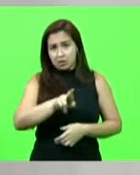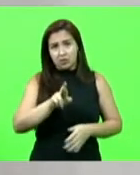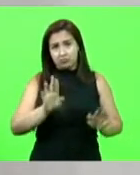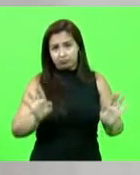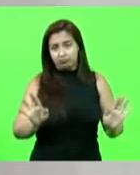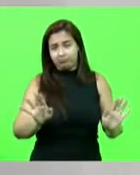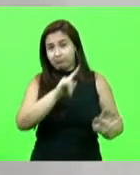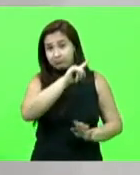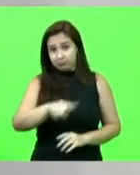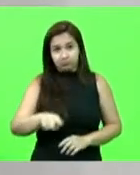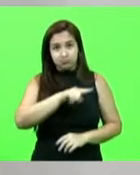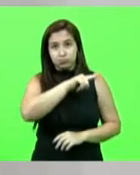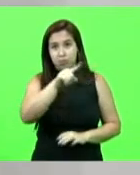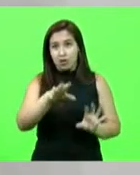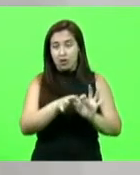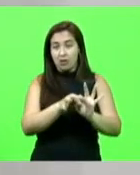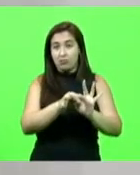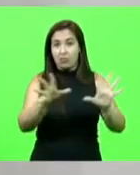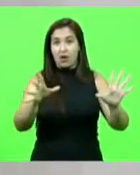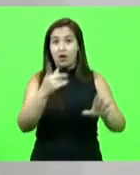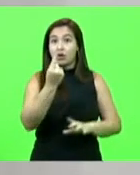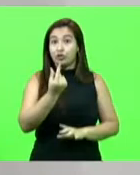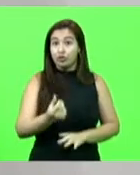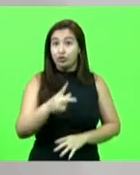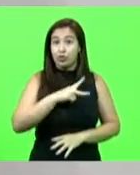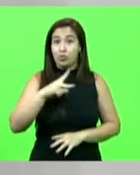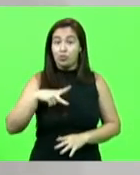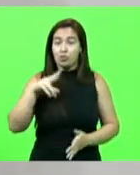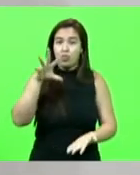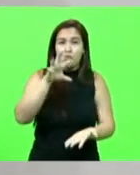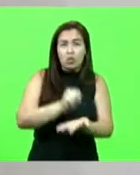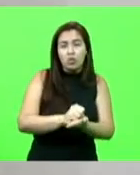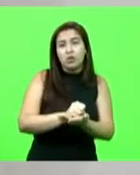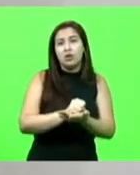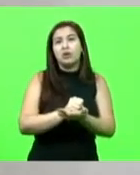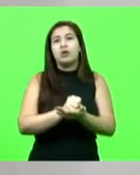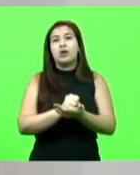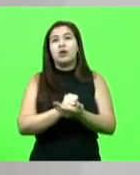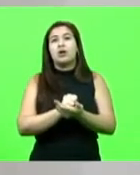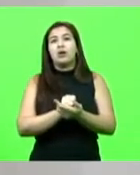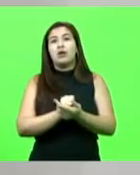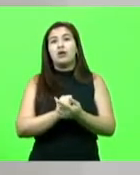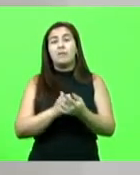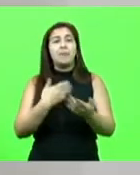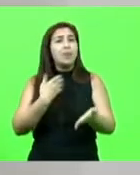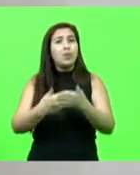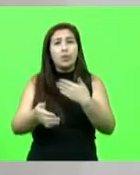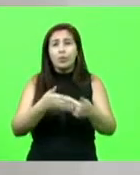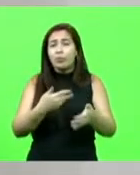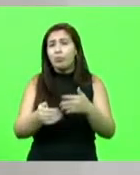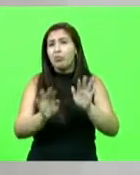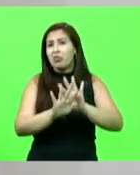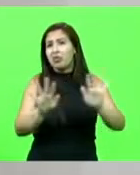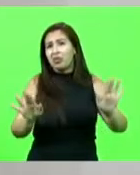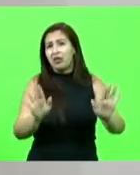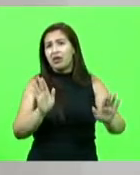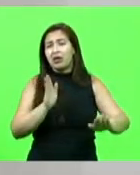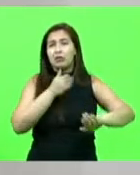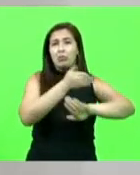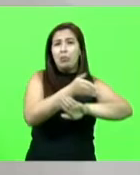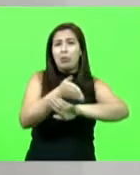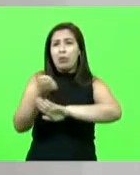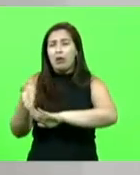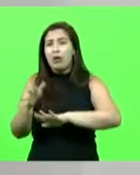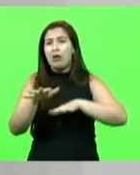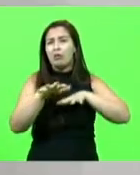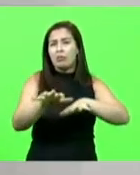vedada, então, a liberação de verbas públicas para contratar e financiar qualquer tipo de agremiação, associação, movimentação,